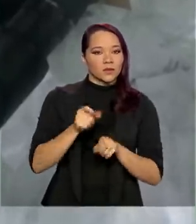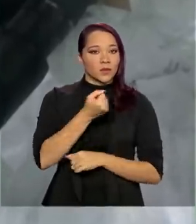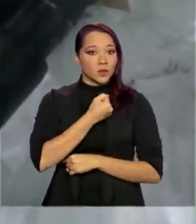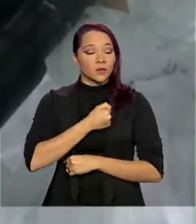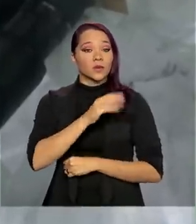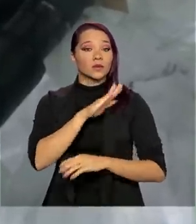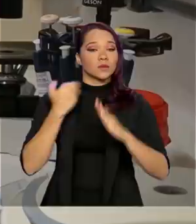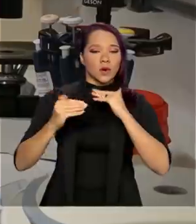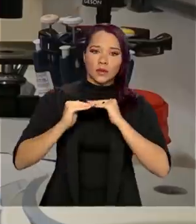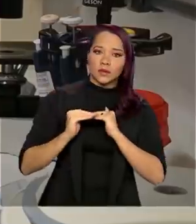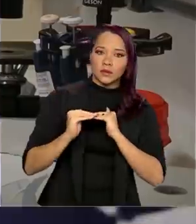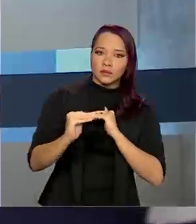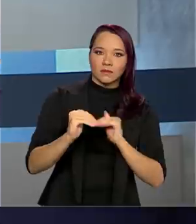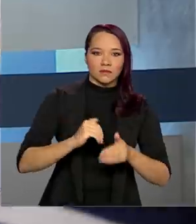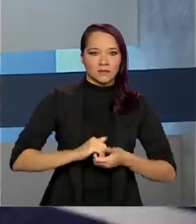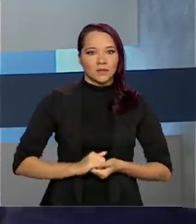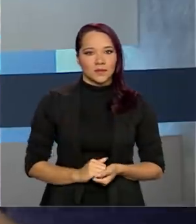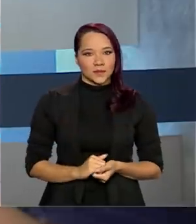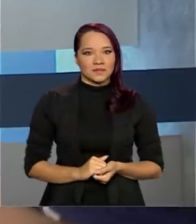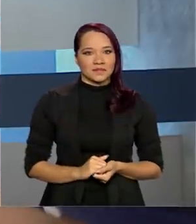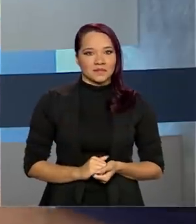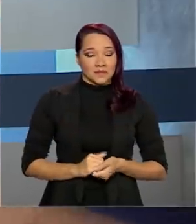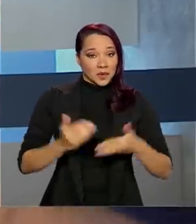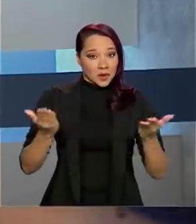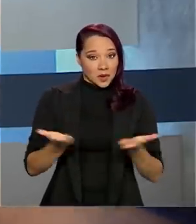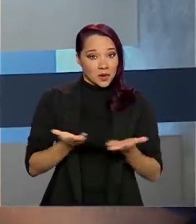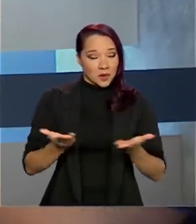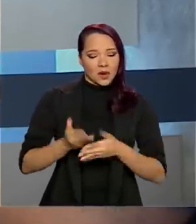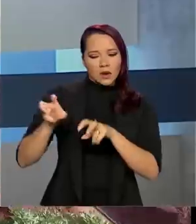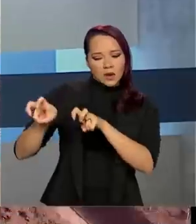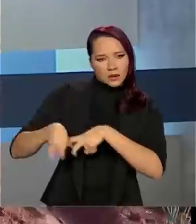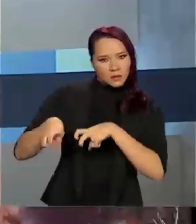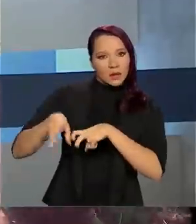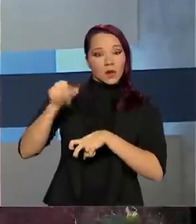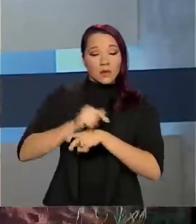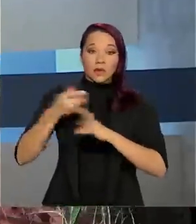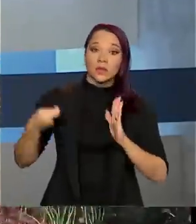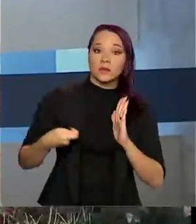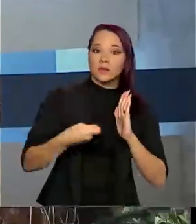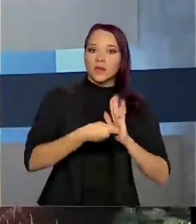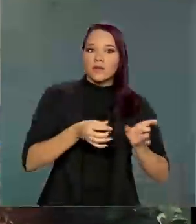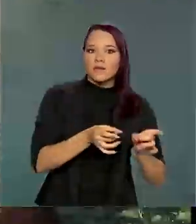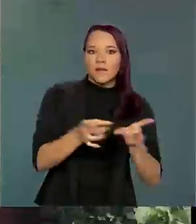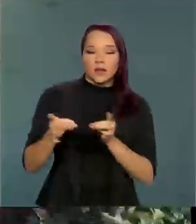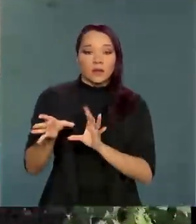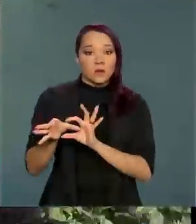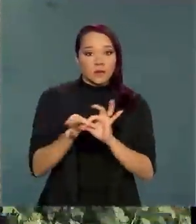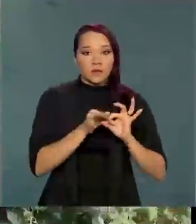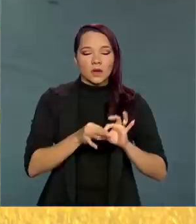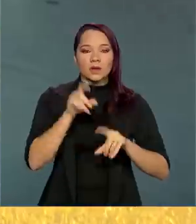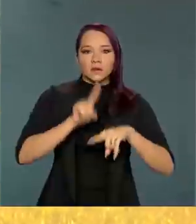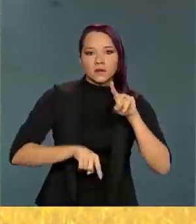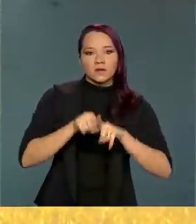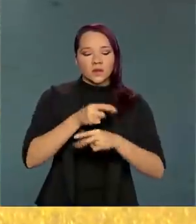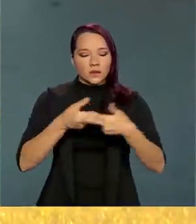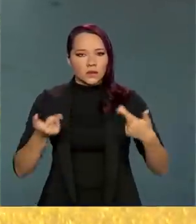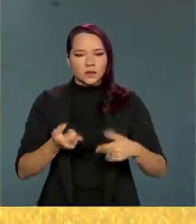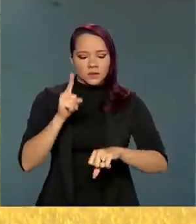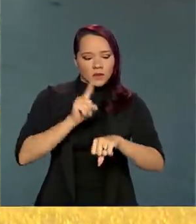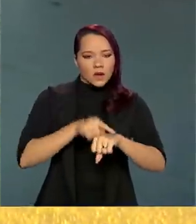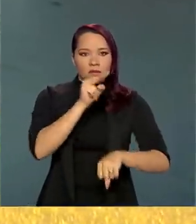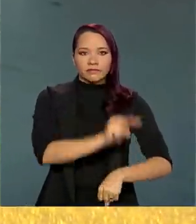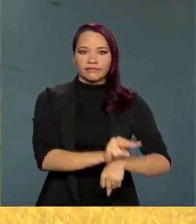mortes se estabiliza. A partir de agora, agricultores poderão denunciar a venda casada de produtos na hora de